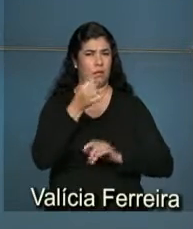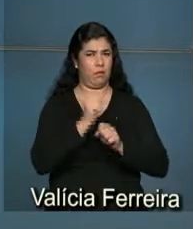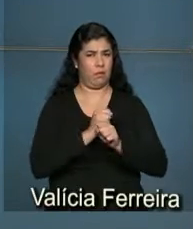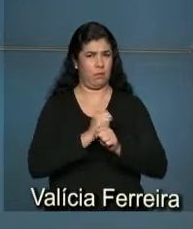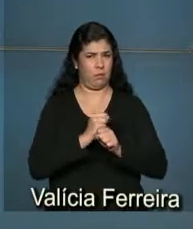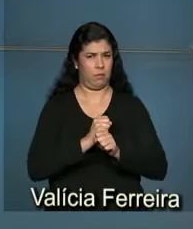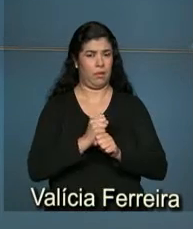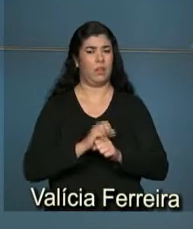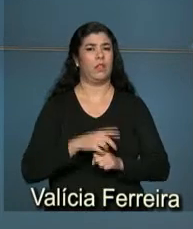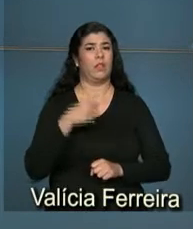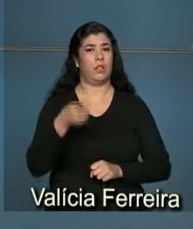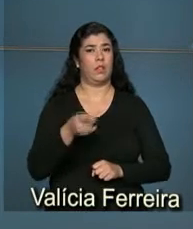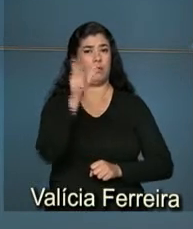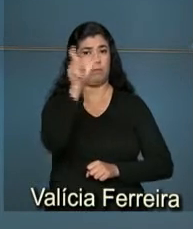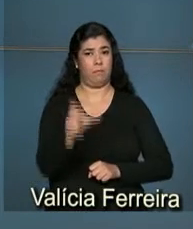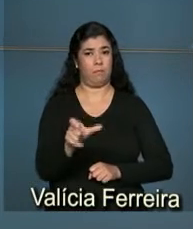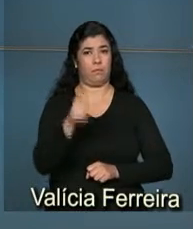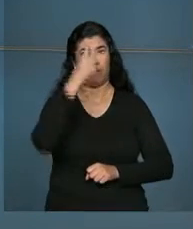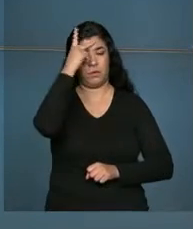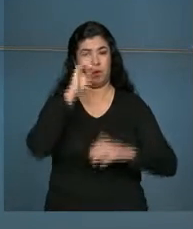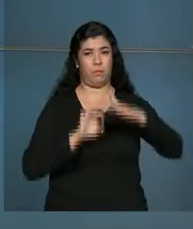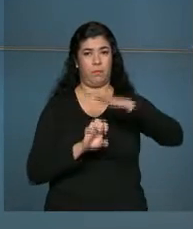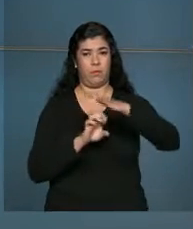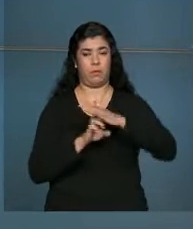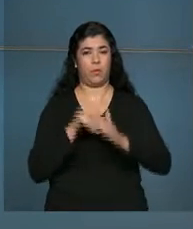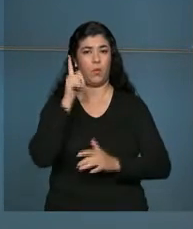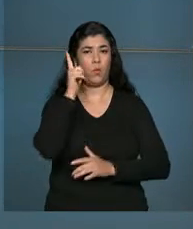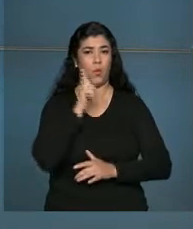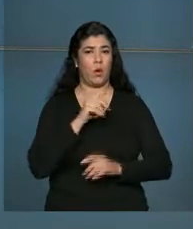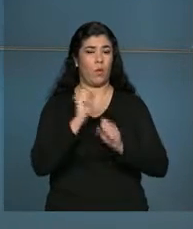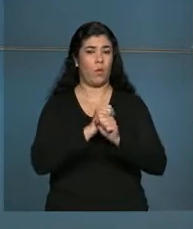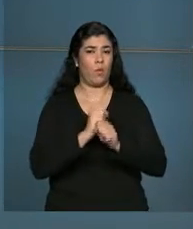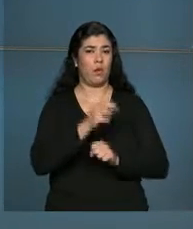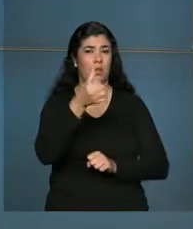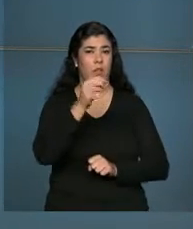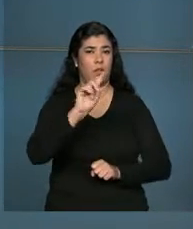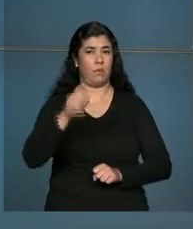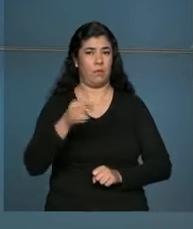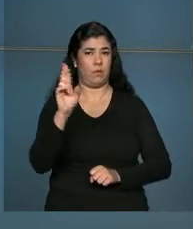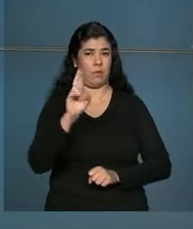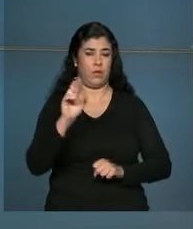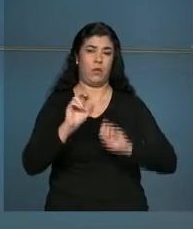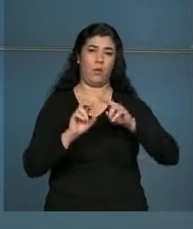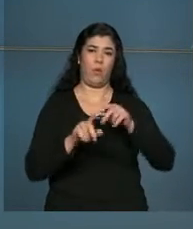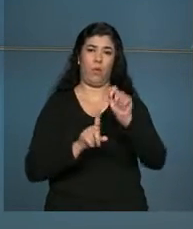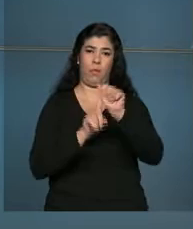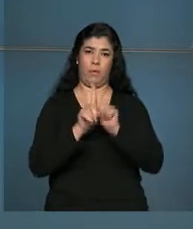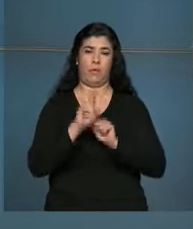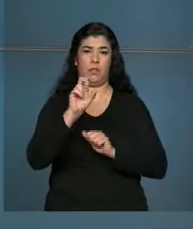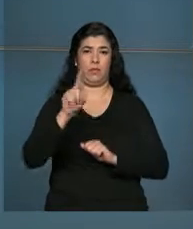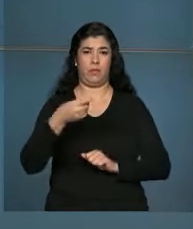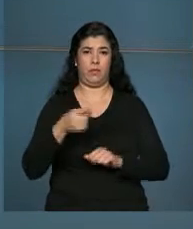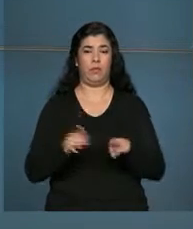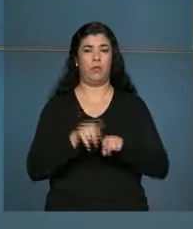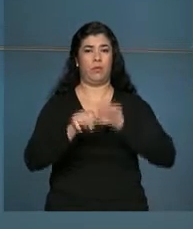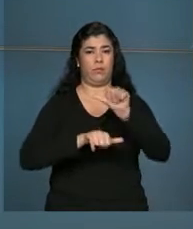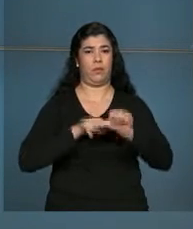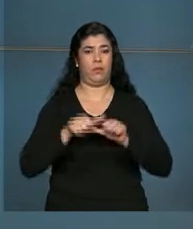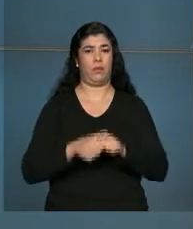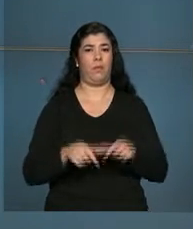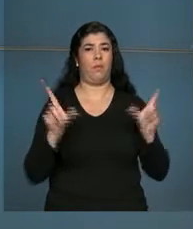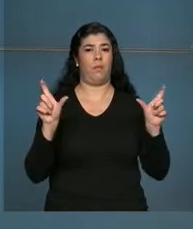Este tipo de empresário fatura no máximo R 60 mil por ano ou R 5 mil por mês. Ao se tornar um